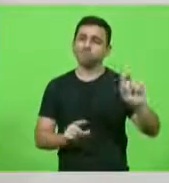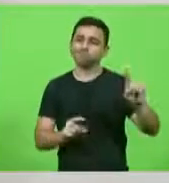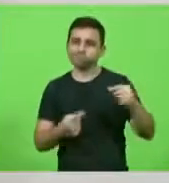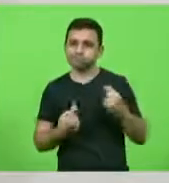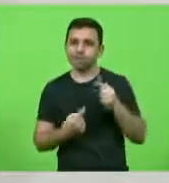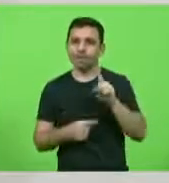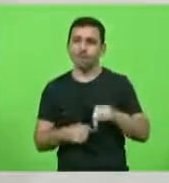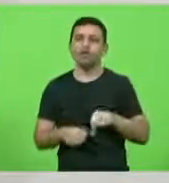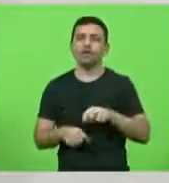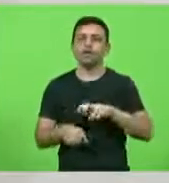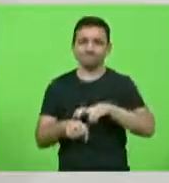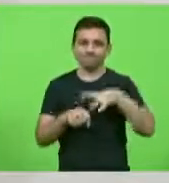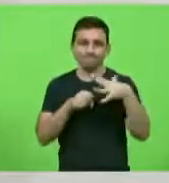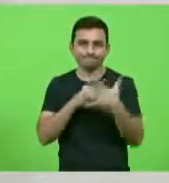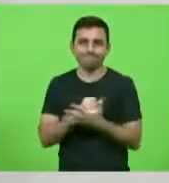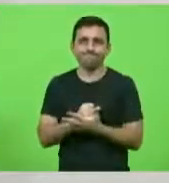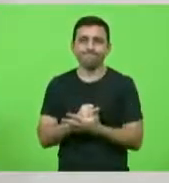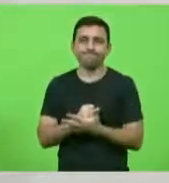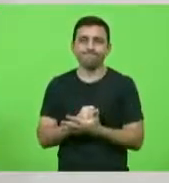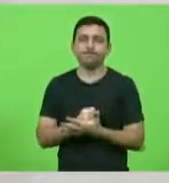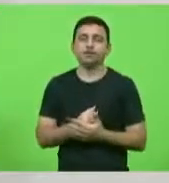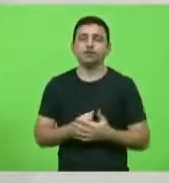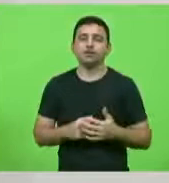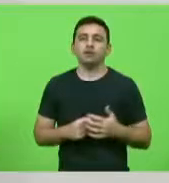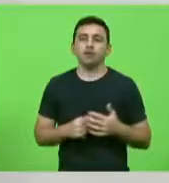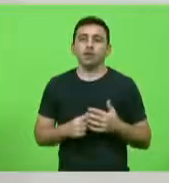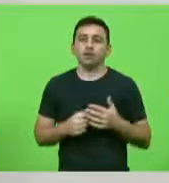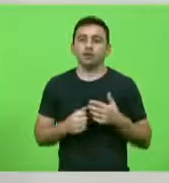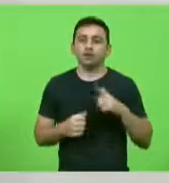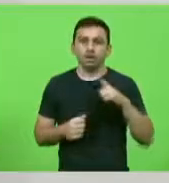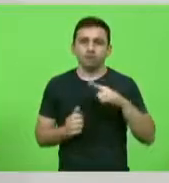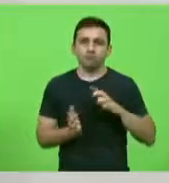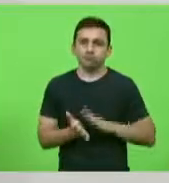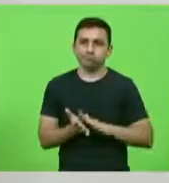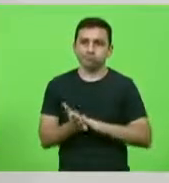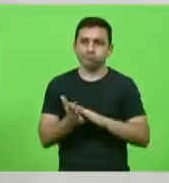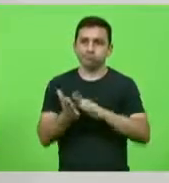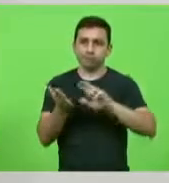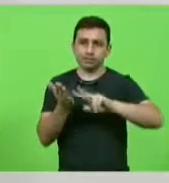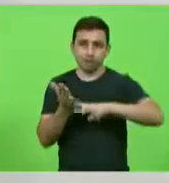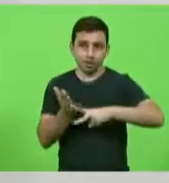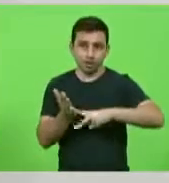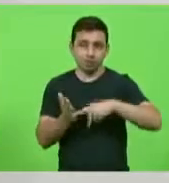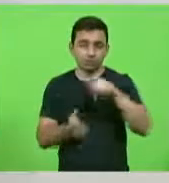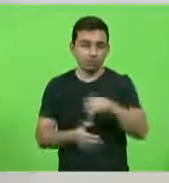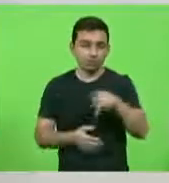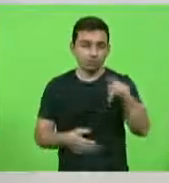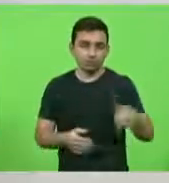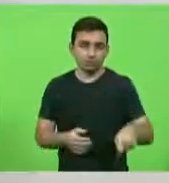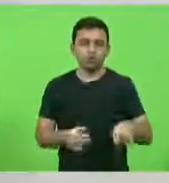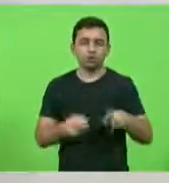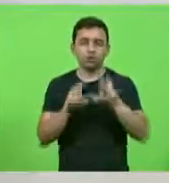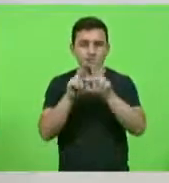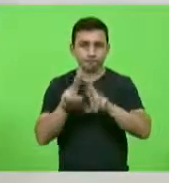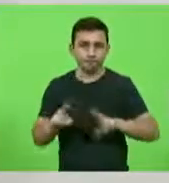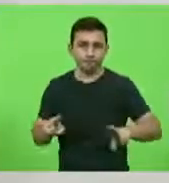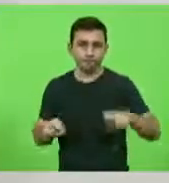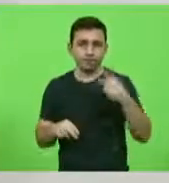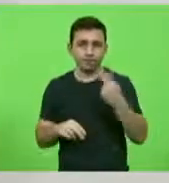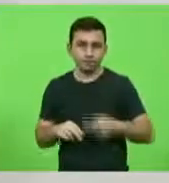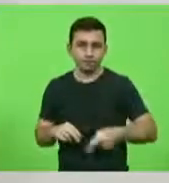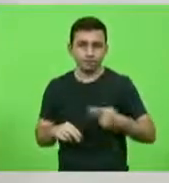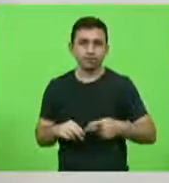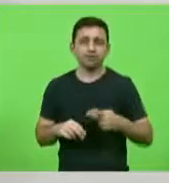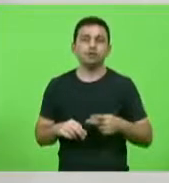Em vida, Muniz foi homenageado pelo Sindicato dos Professores das Universidades Federais de Santa Catarina, por sua